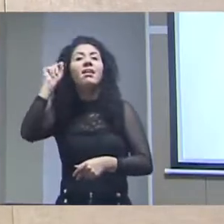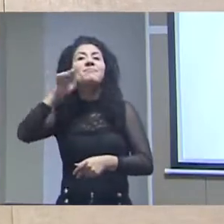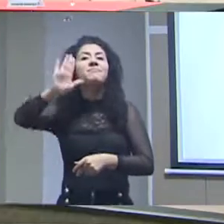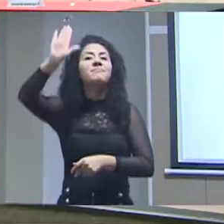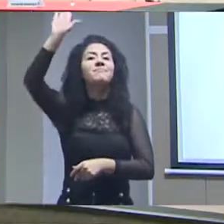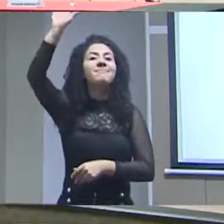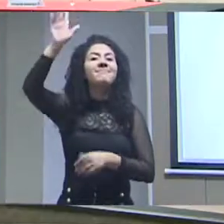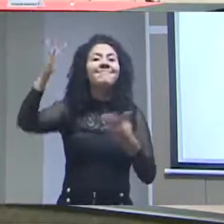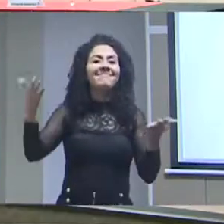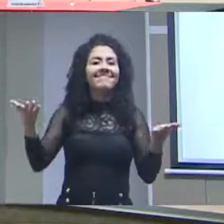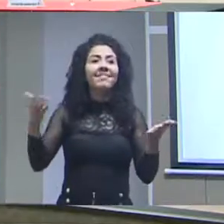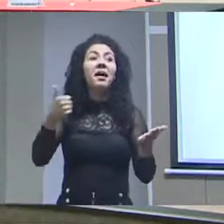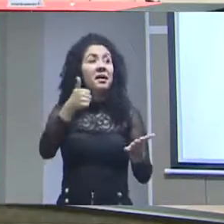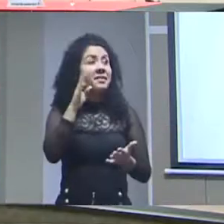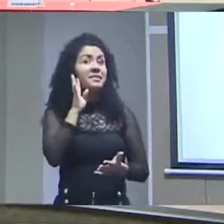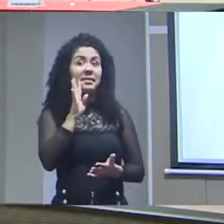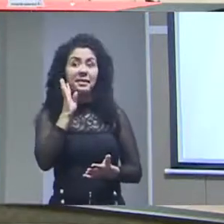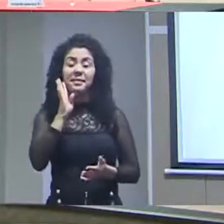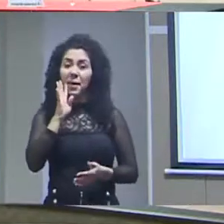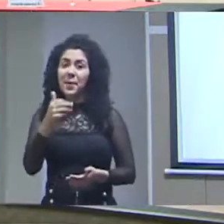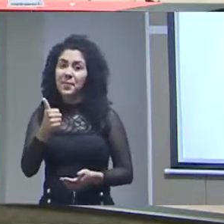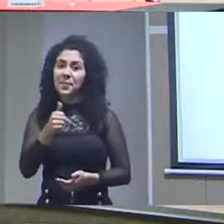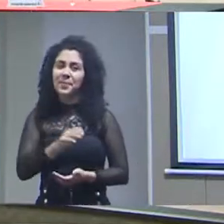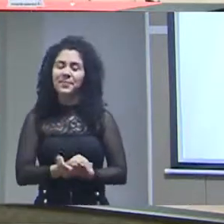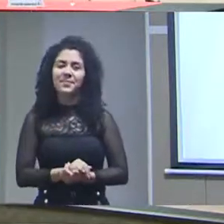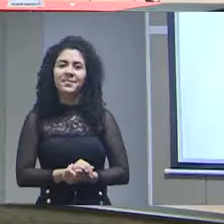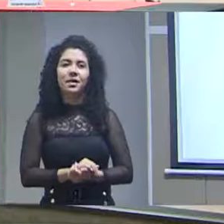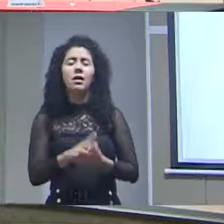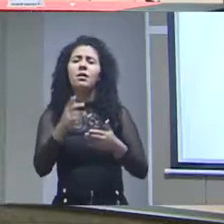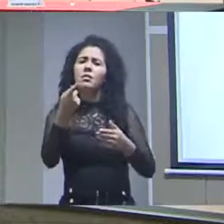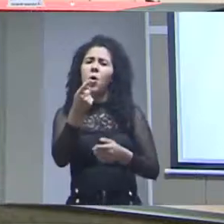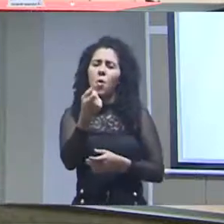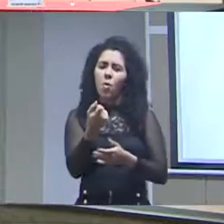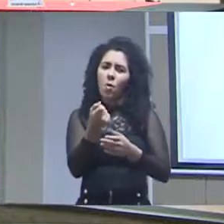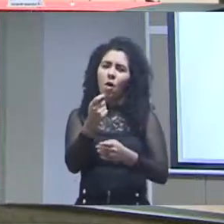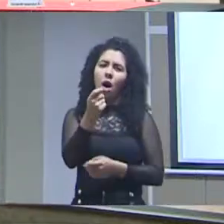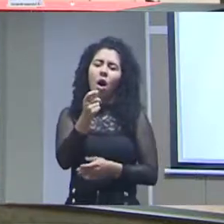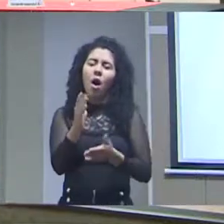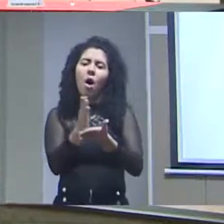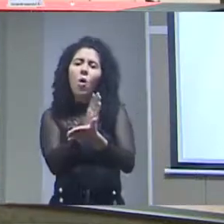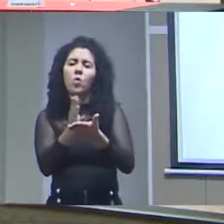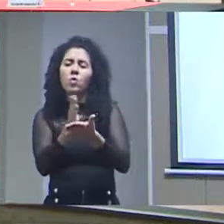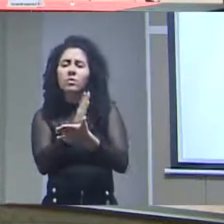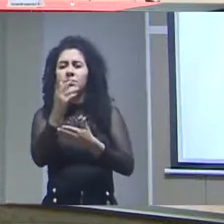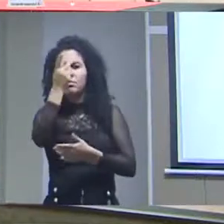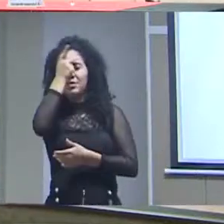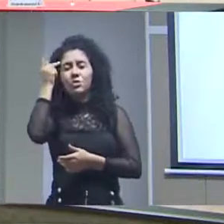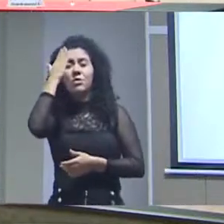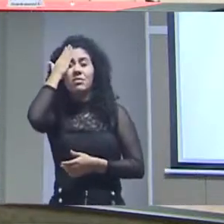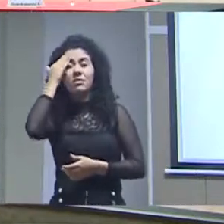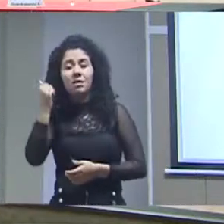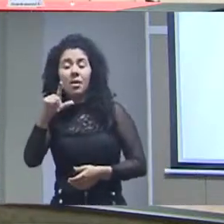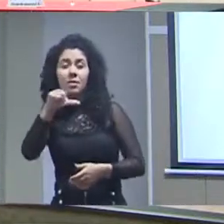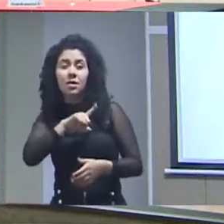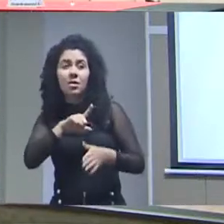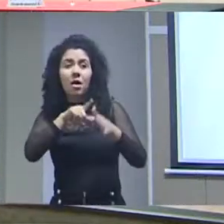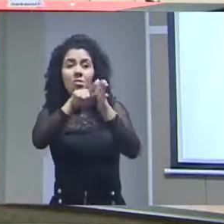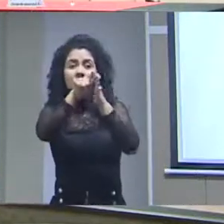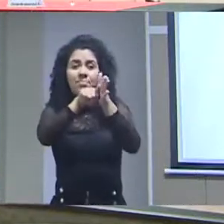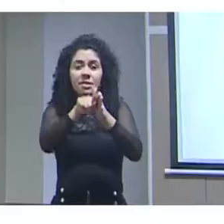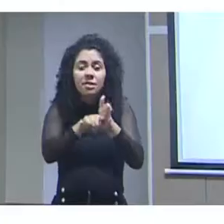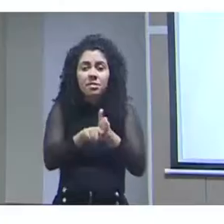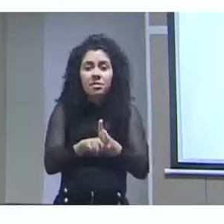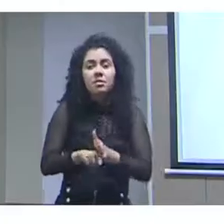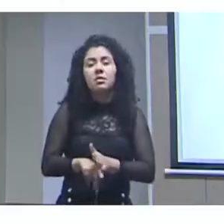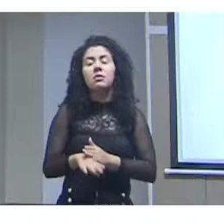Pode levantar. Ah, que legal. Nossa! Poucos sabem que é um instituto de pesquisa que tem coleções científicas e